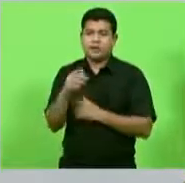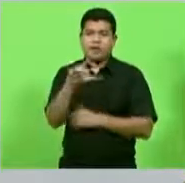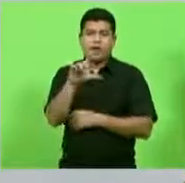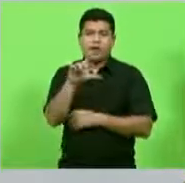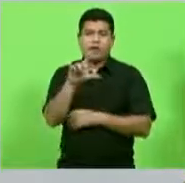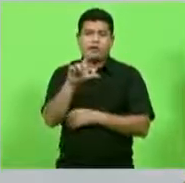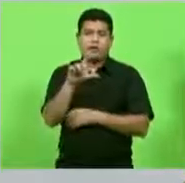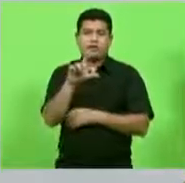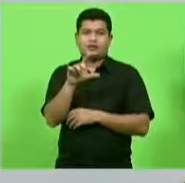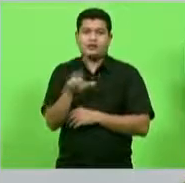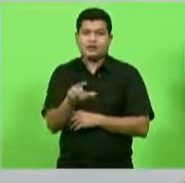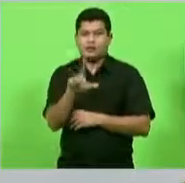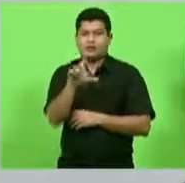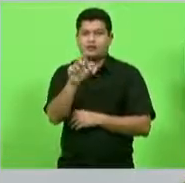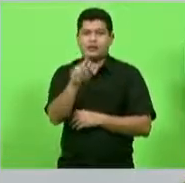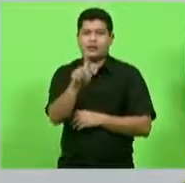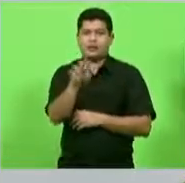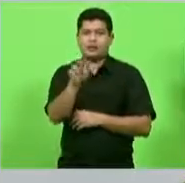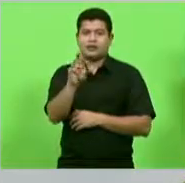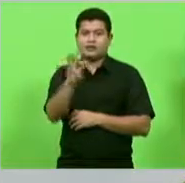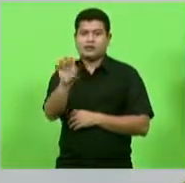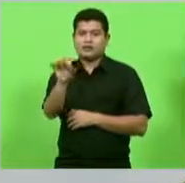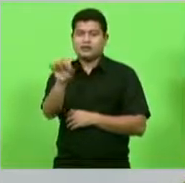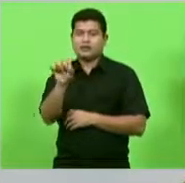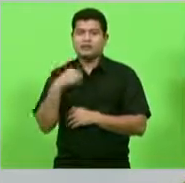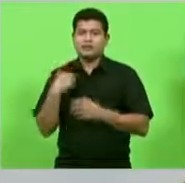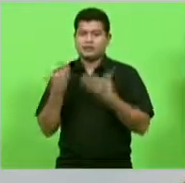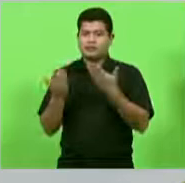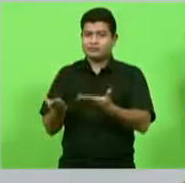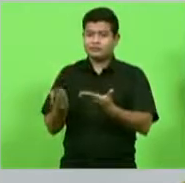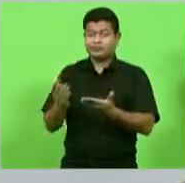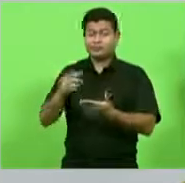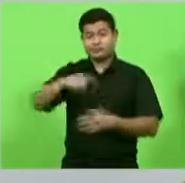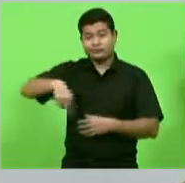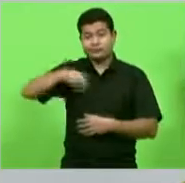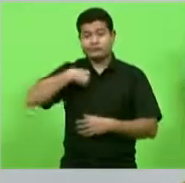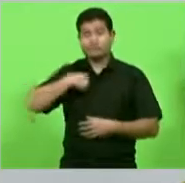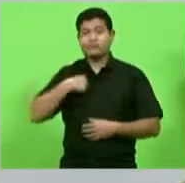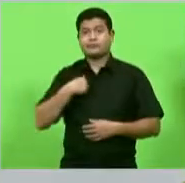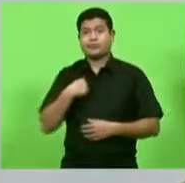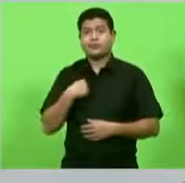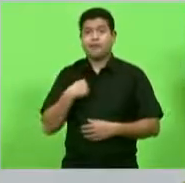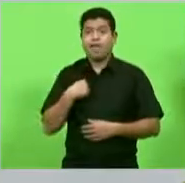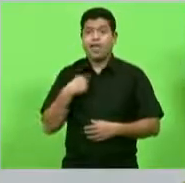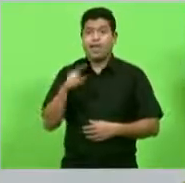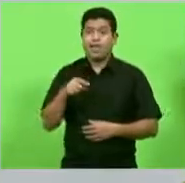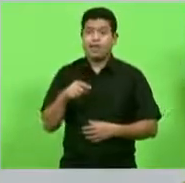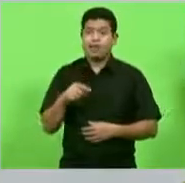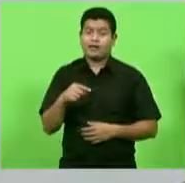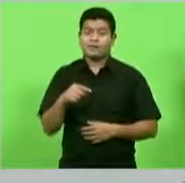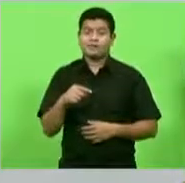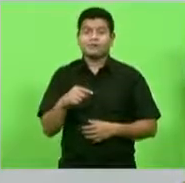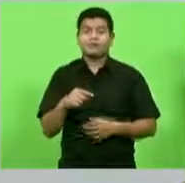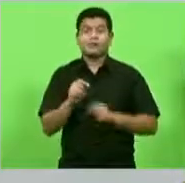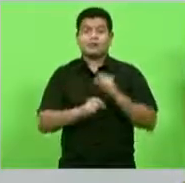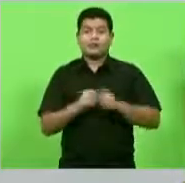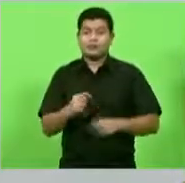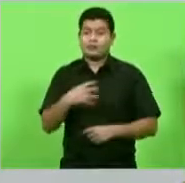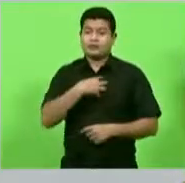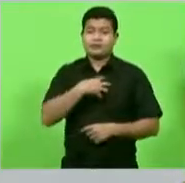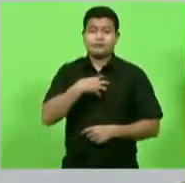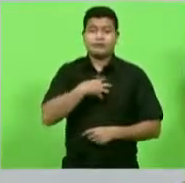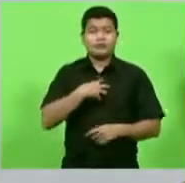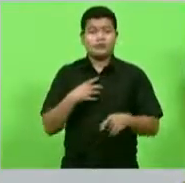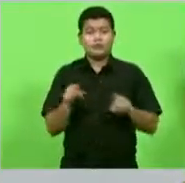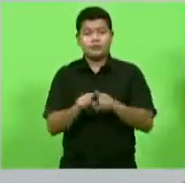melhora esse cérebro reptiliano que todos nós temos o cérebro mamífero que é herdado dos mamíferos que é sentimento emoção